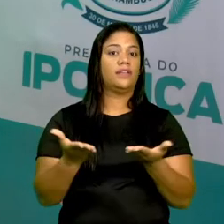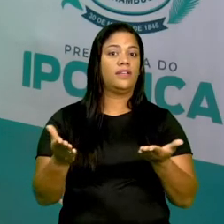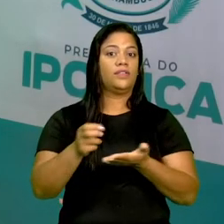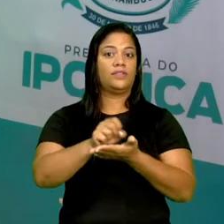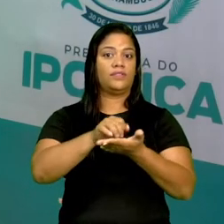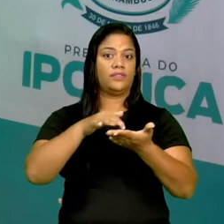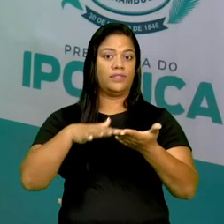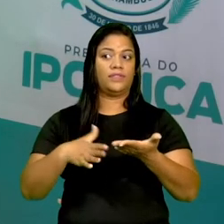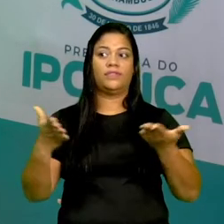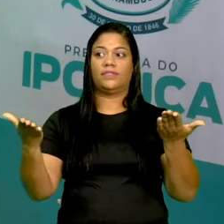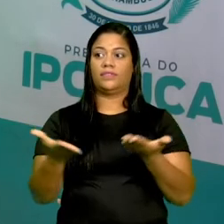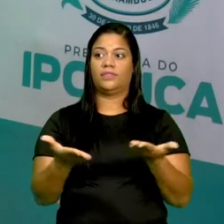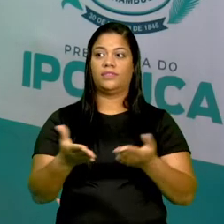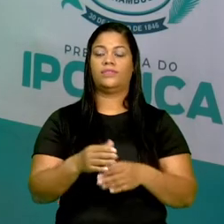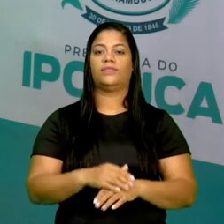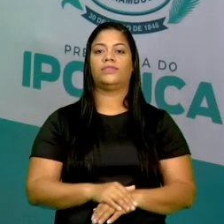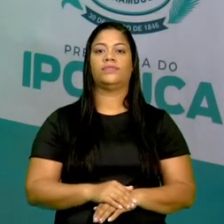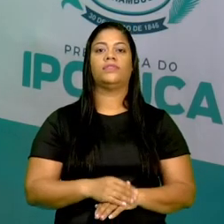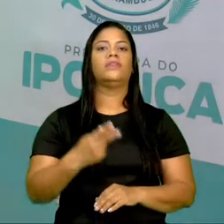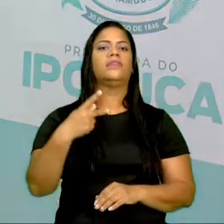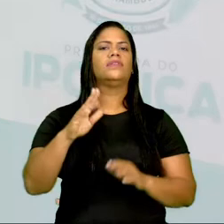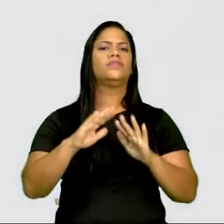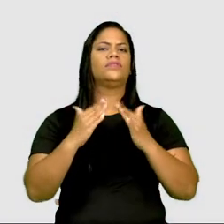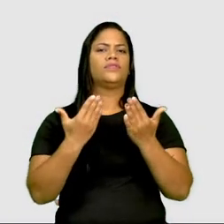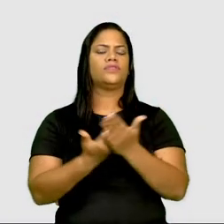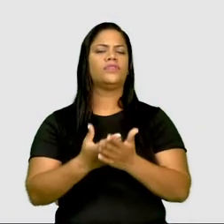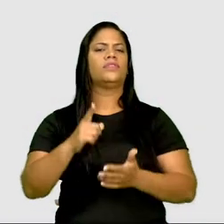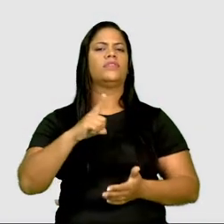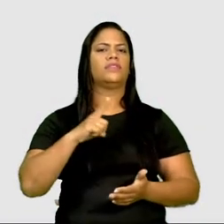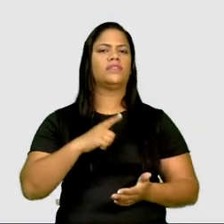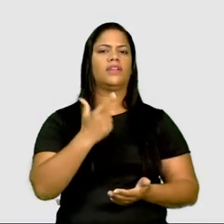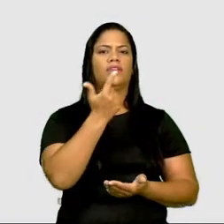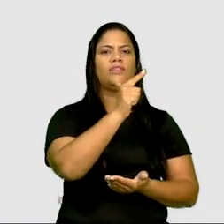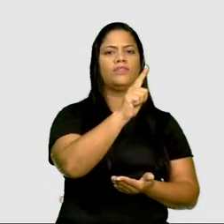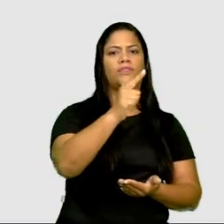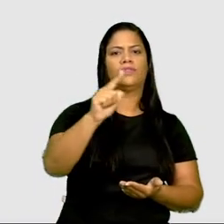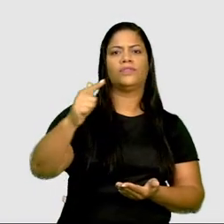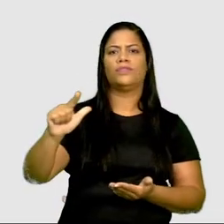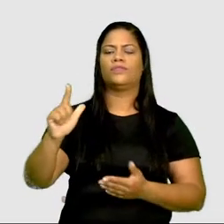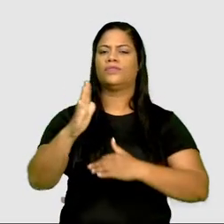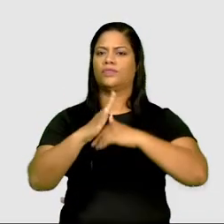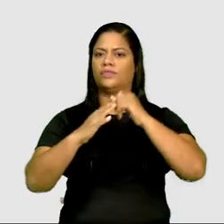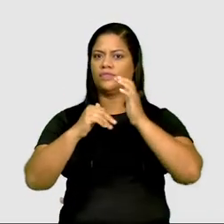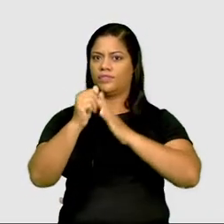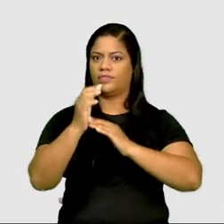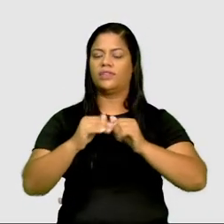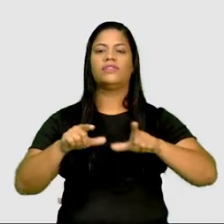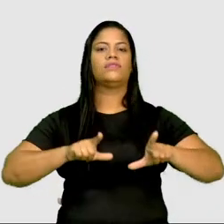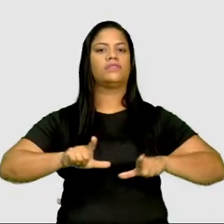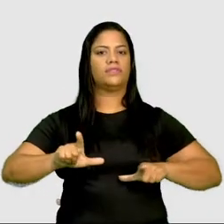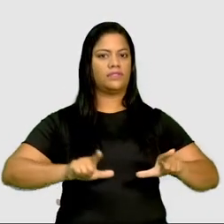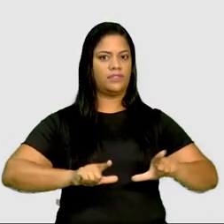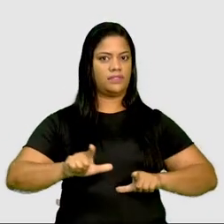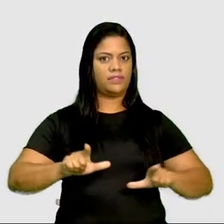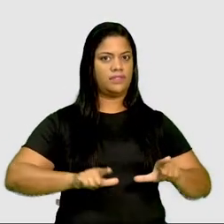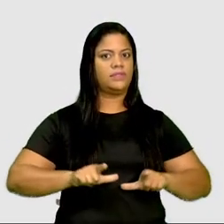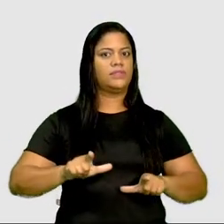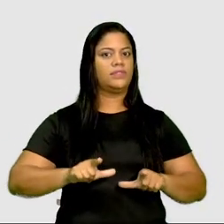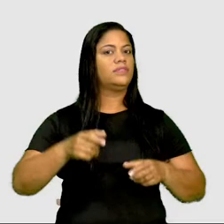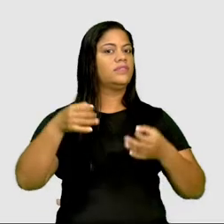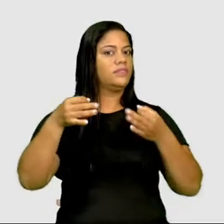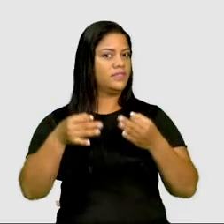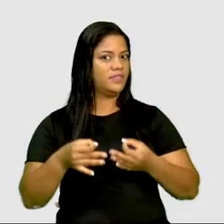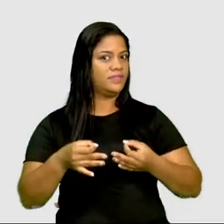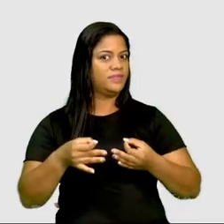casa de hoje. Na sua escola, existem outros profissionais que trabalham nela, tá